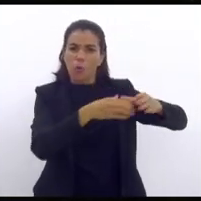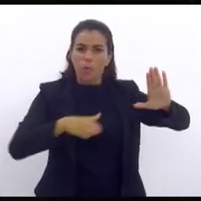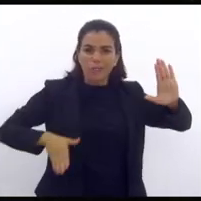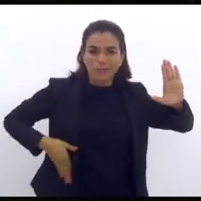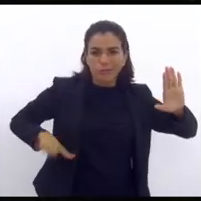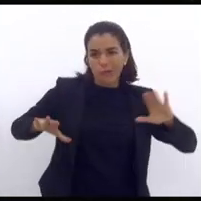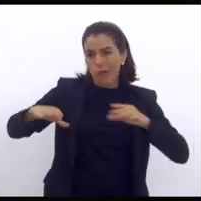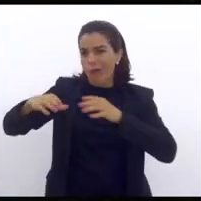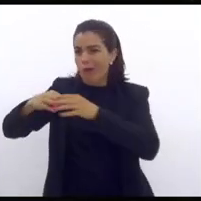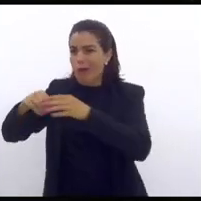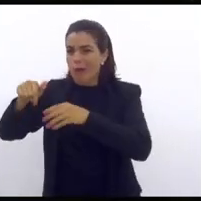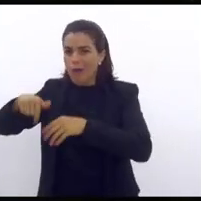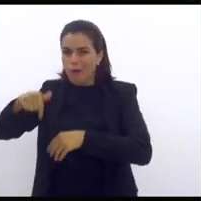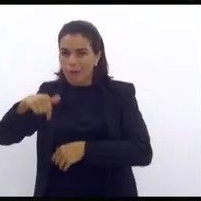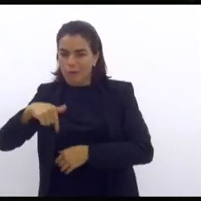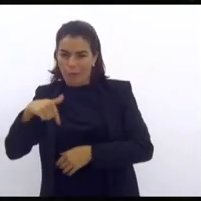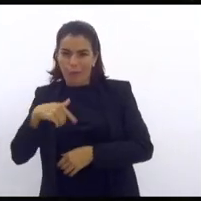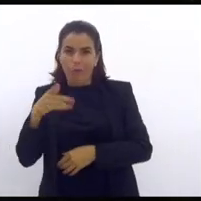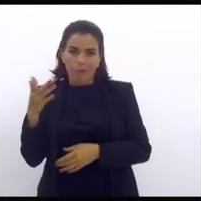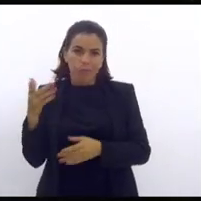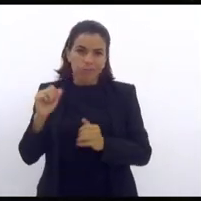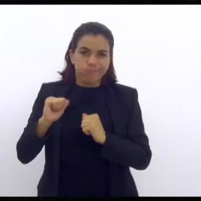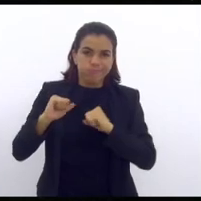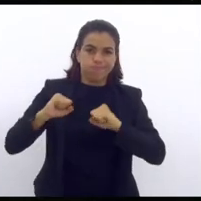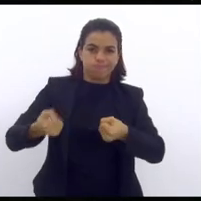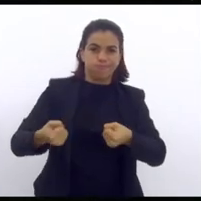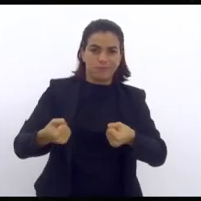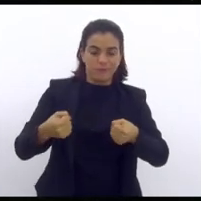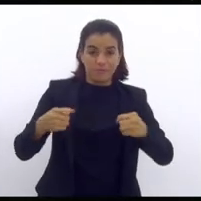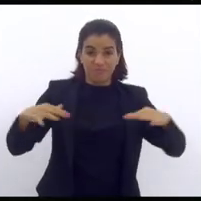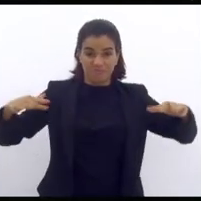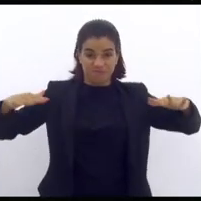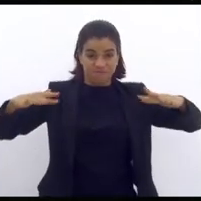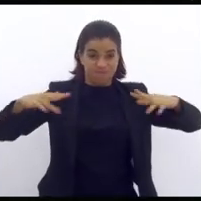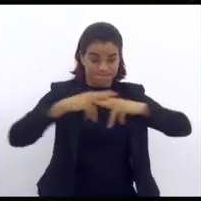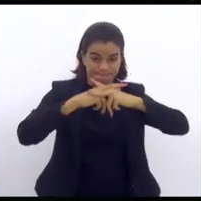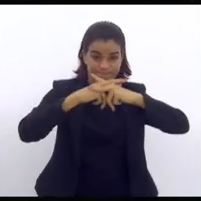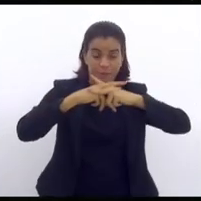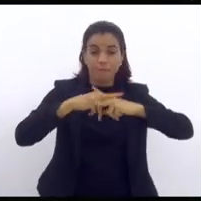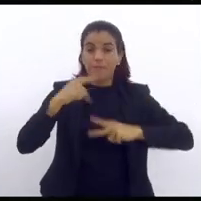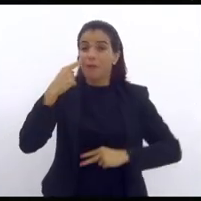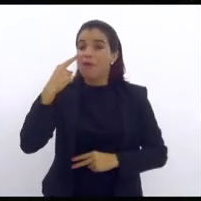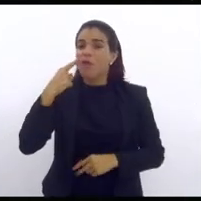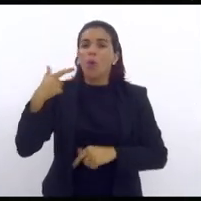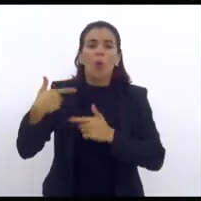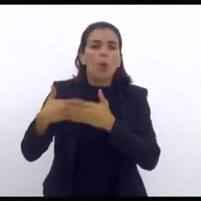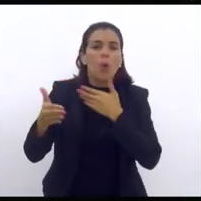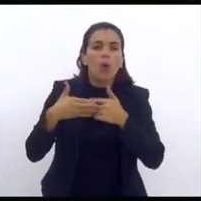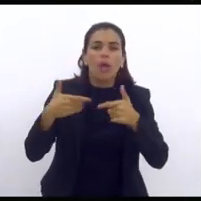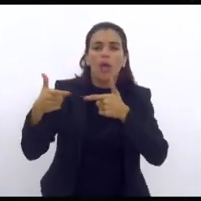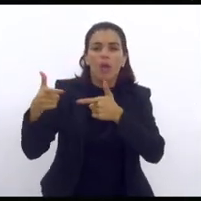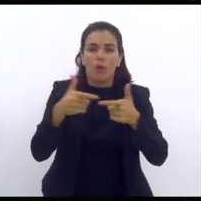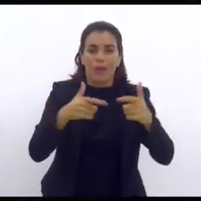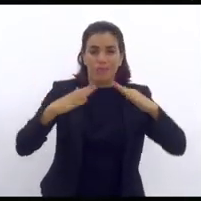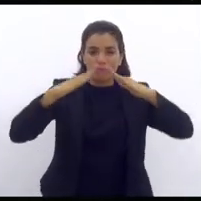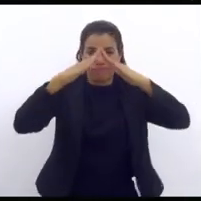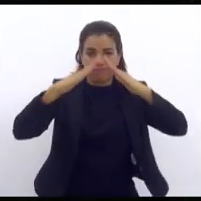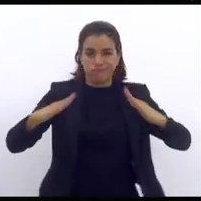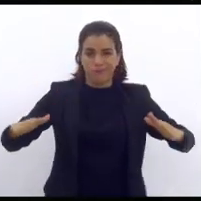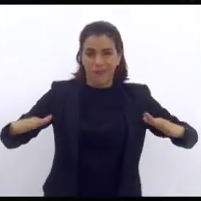Que mundo que a gente está vivendo? Não esqueça, pode estar em qualquer grau da pirâmide.